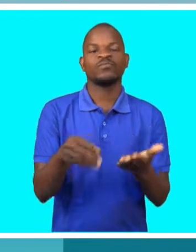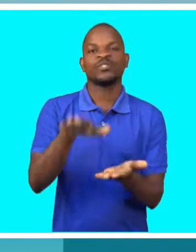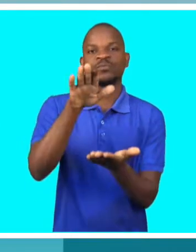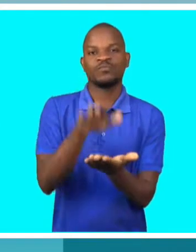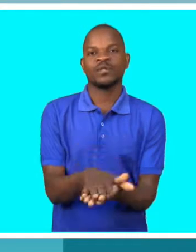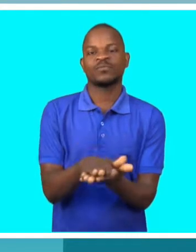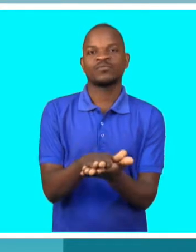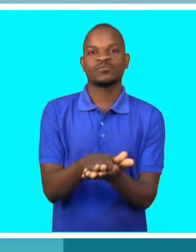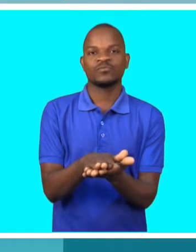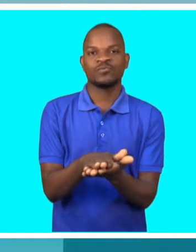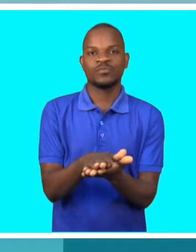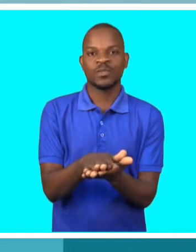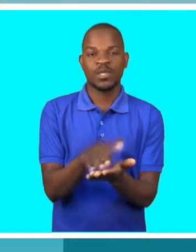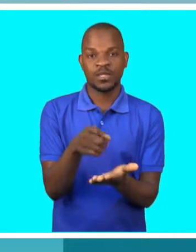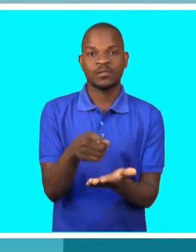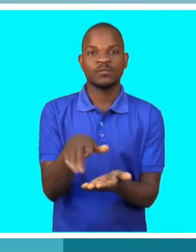terreno onde estamos aqui.